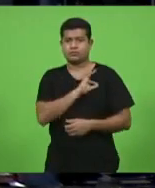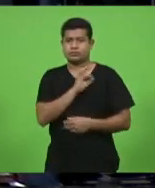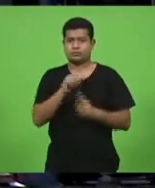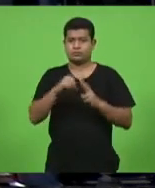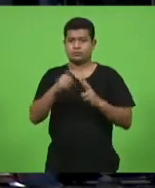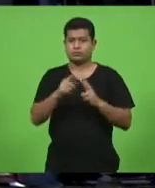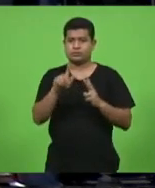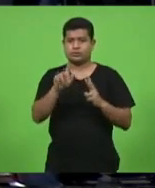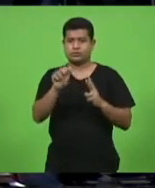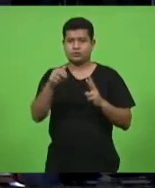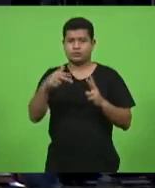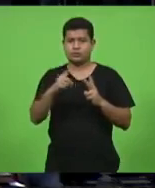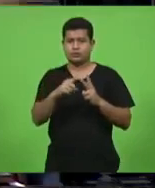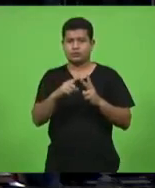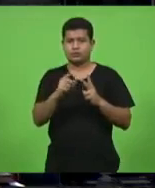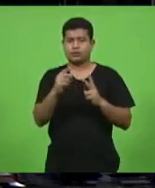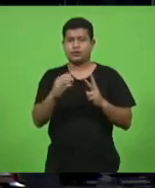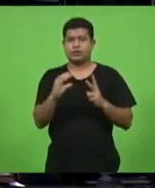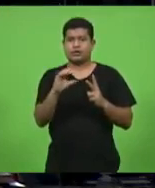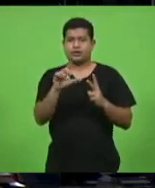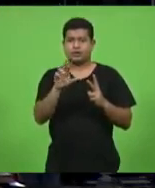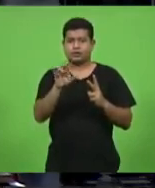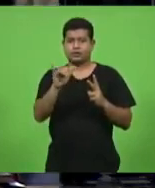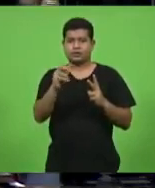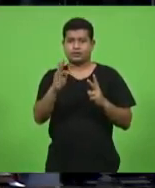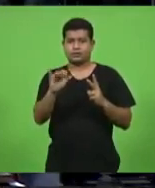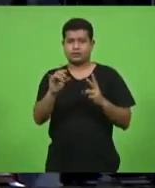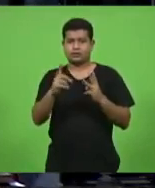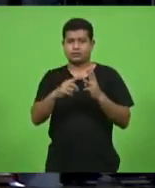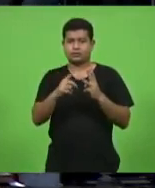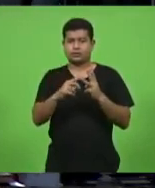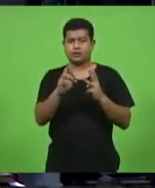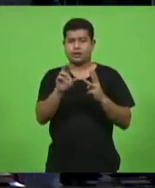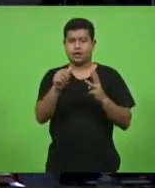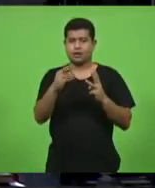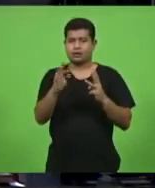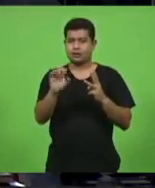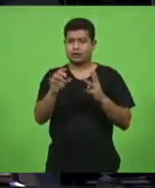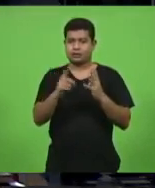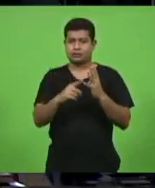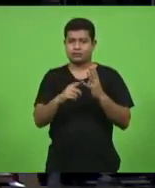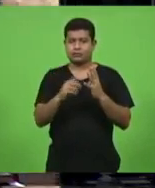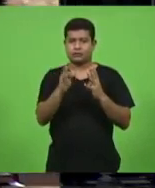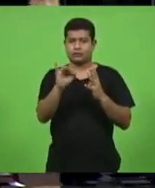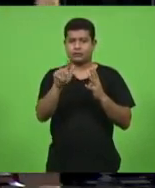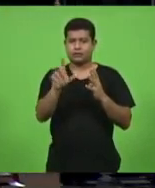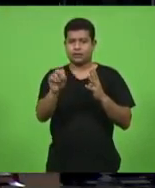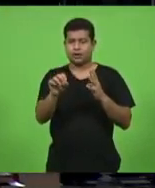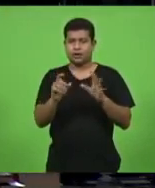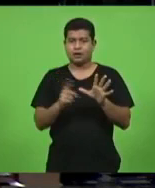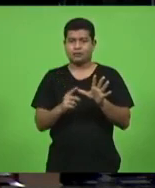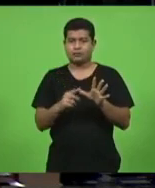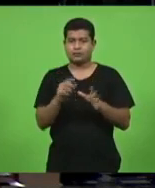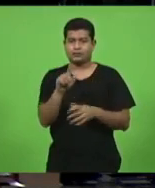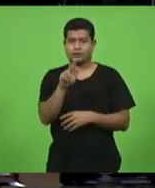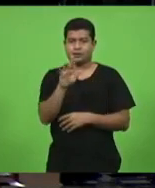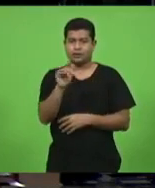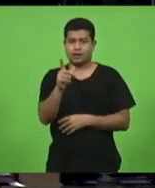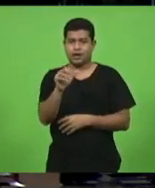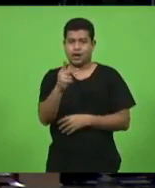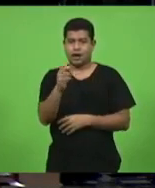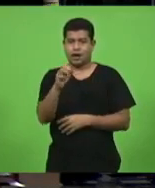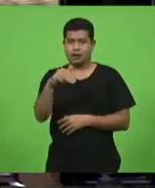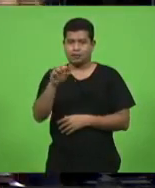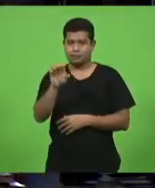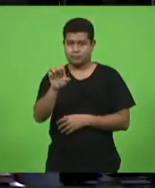Cabo Cristiano Manuel dos Santos e soldados Renato Silveira Tiago dos Santos da Silva Guilherme Lopes Couto e Rubens Carlos